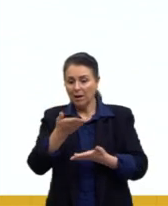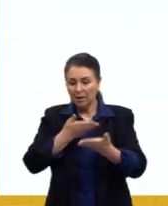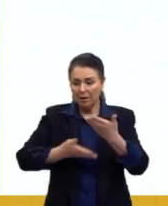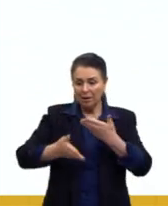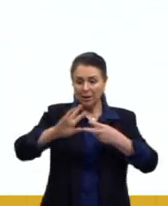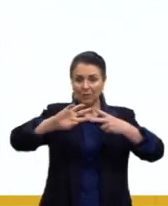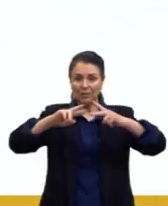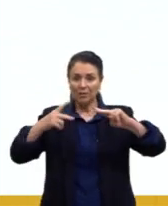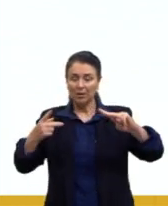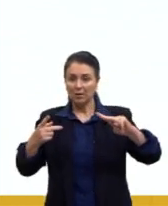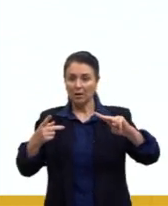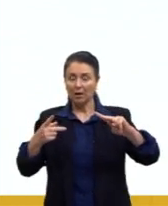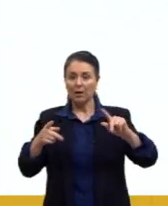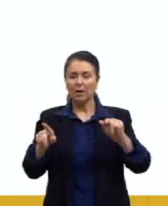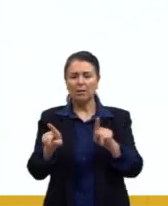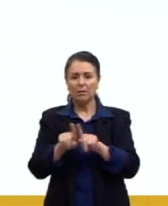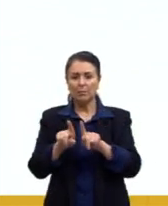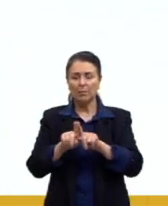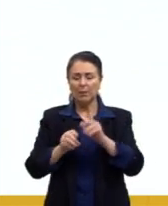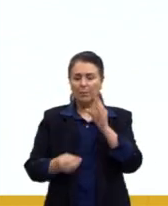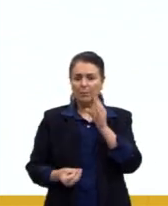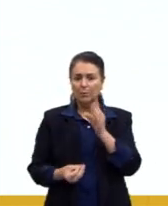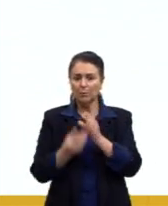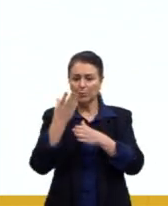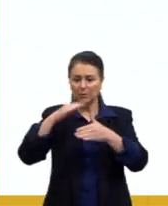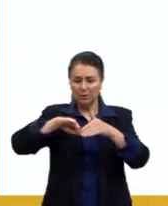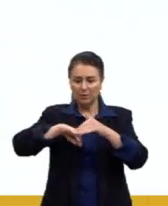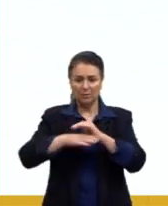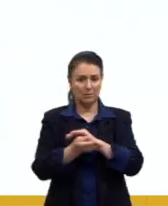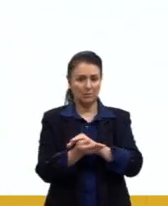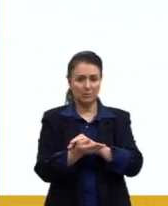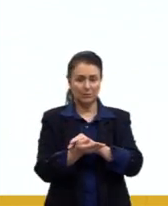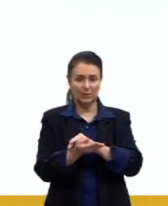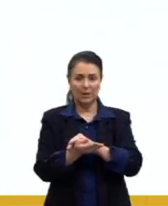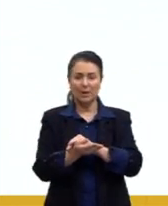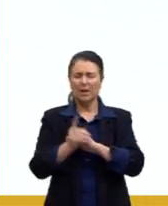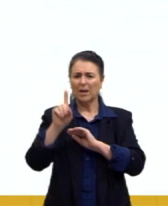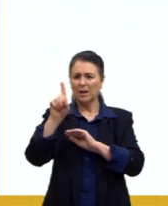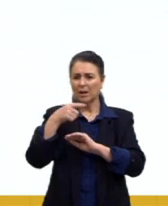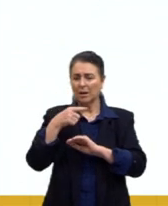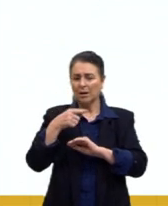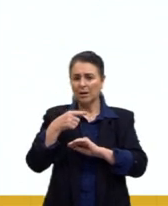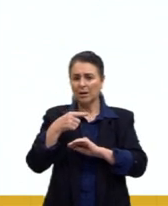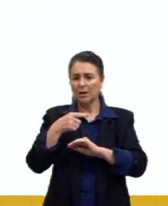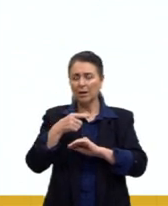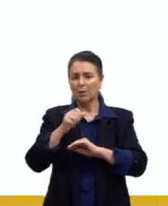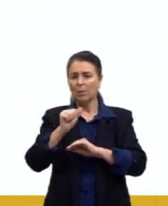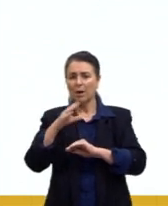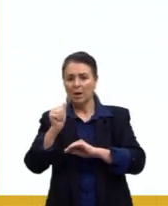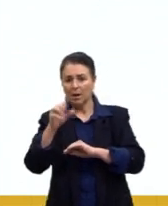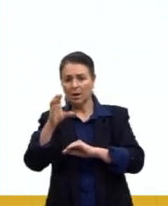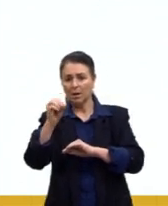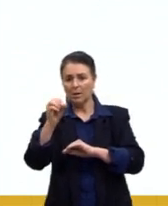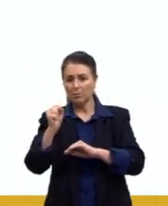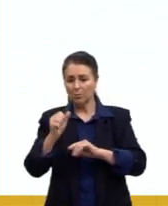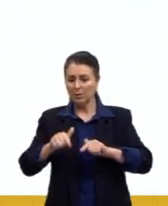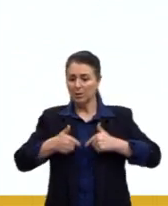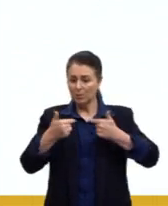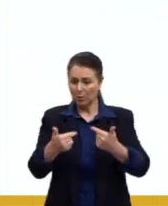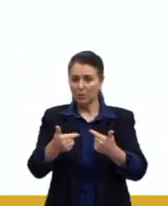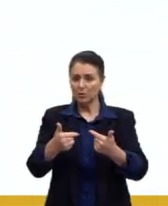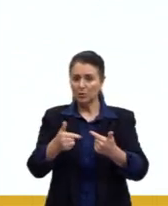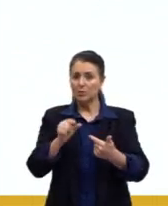atua também para produzir as adaptações. É mais o acaso e também a sorte dos